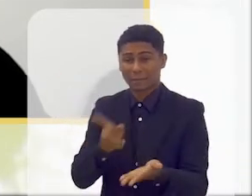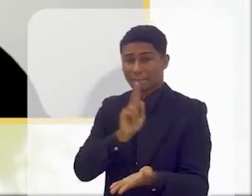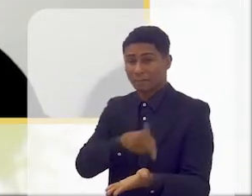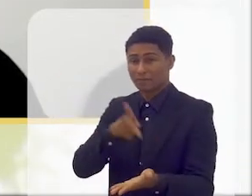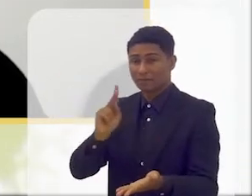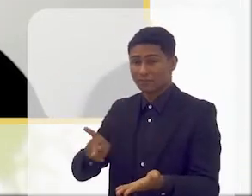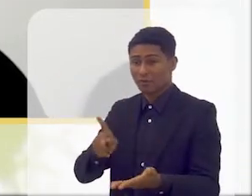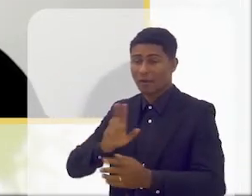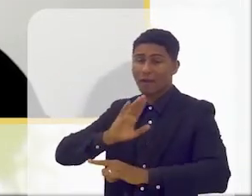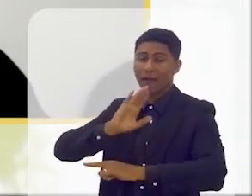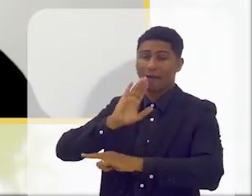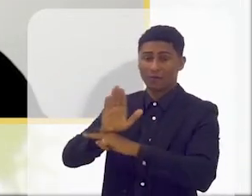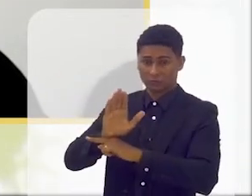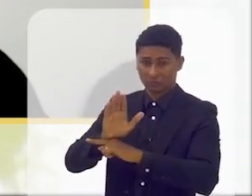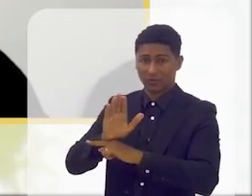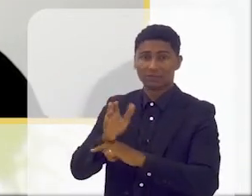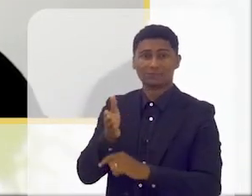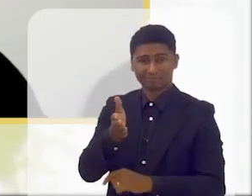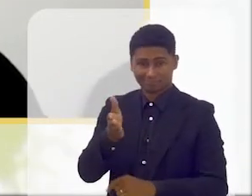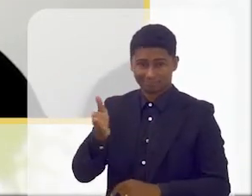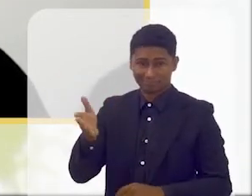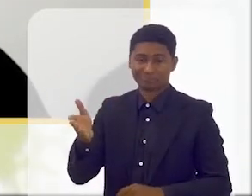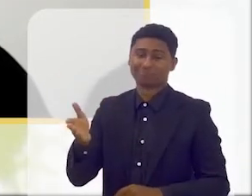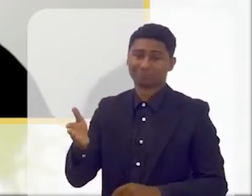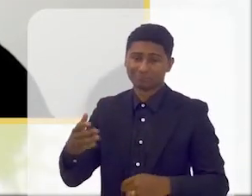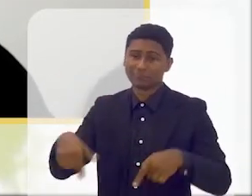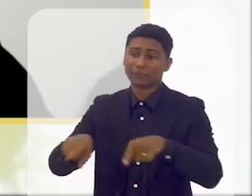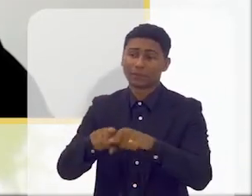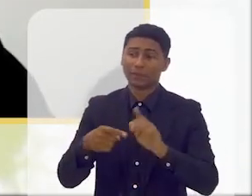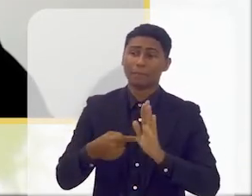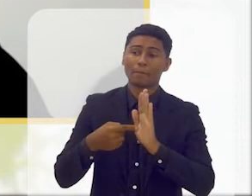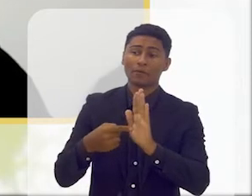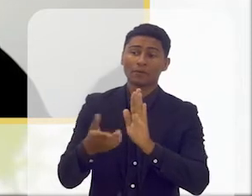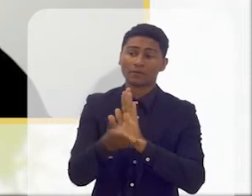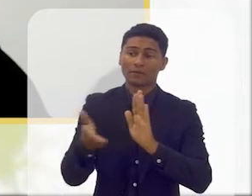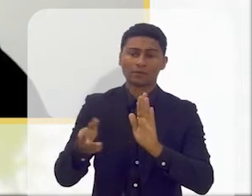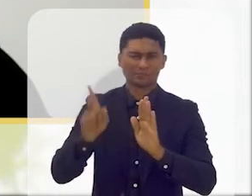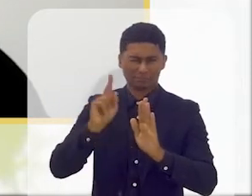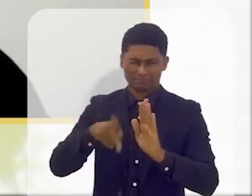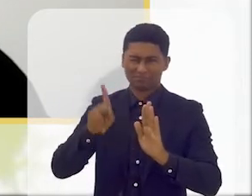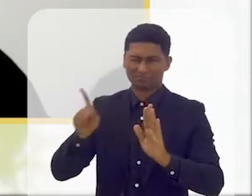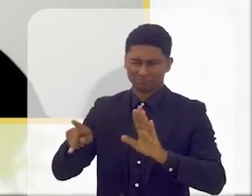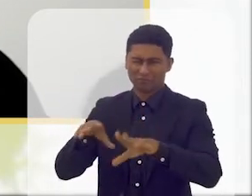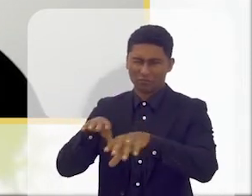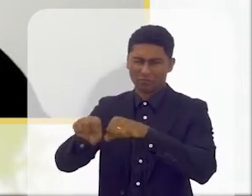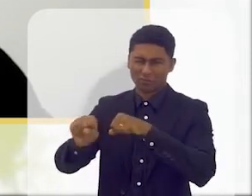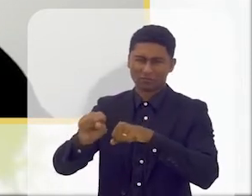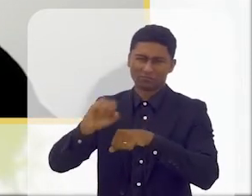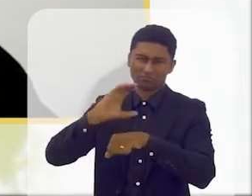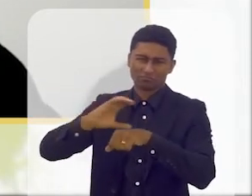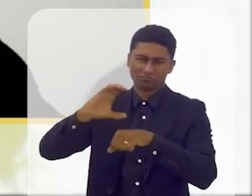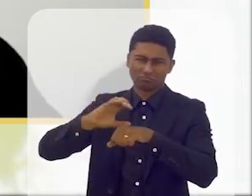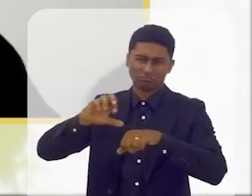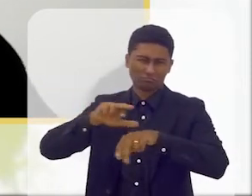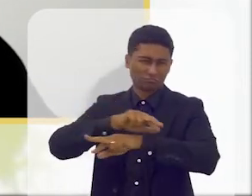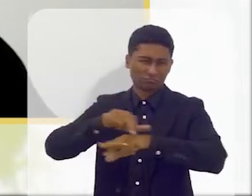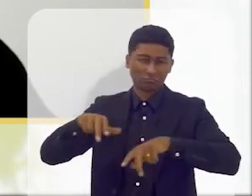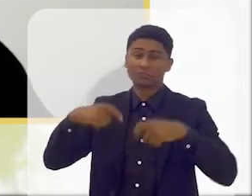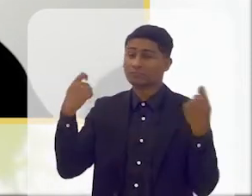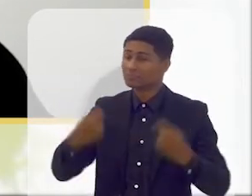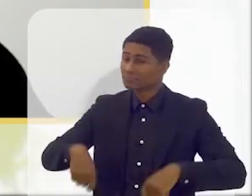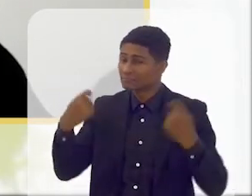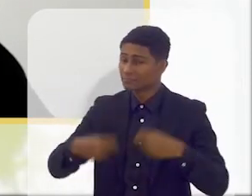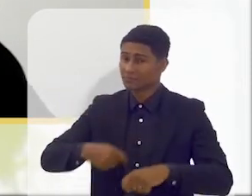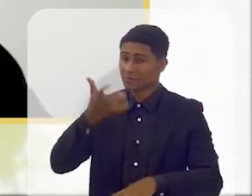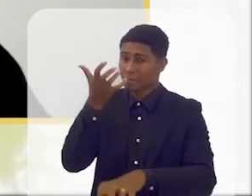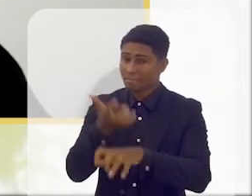é também preciso ensinar. Eu defendo há muito tempo que na formação dos professores eles deveriam ter uma unidade